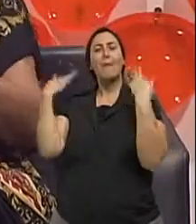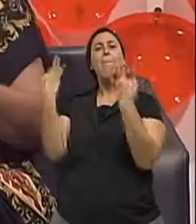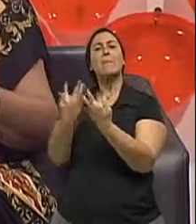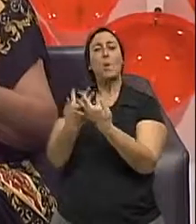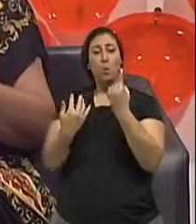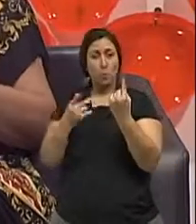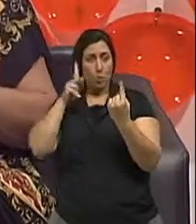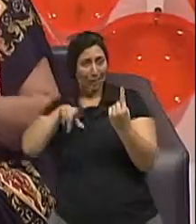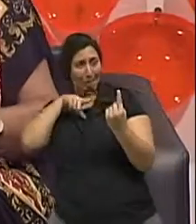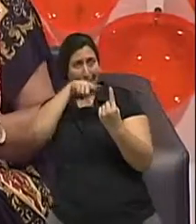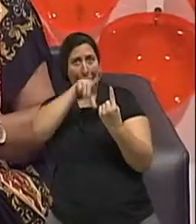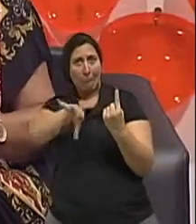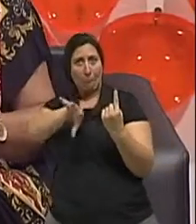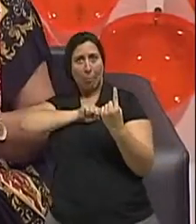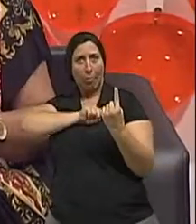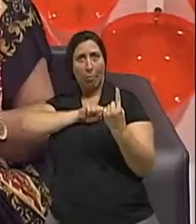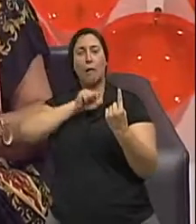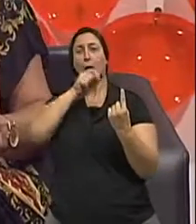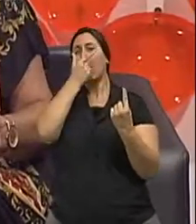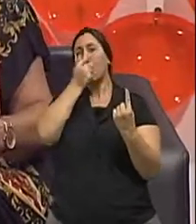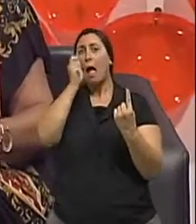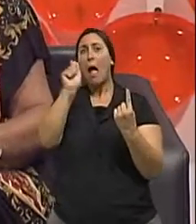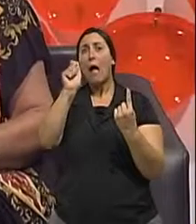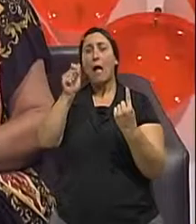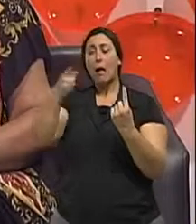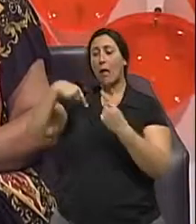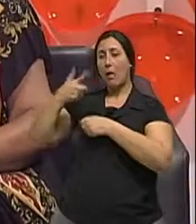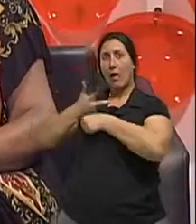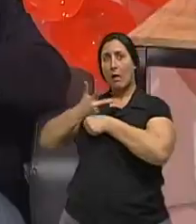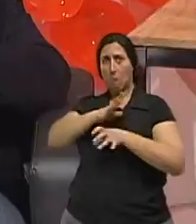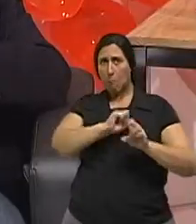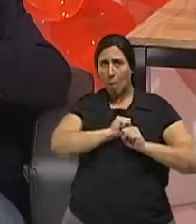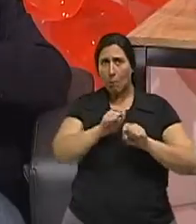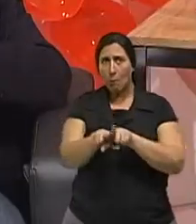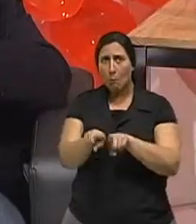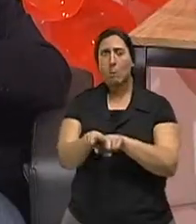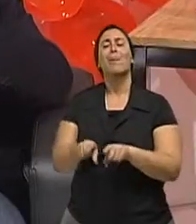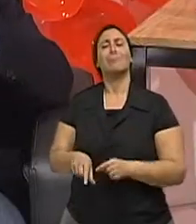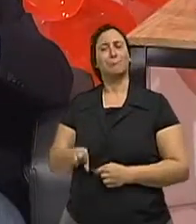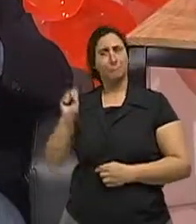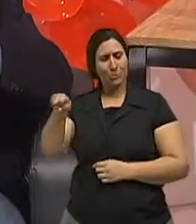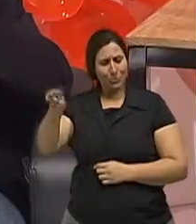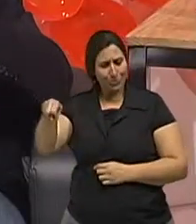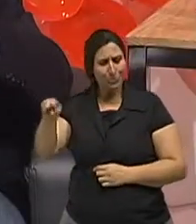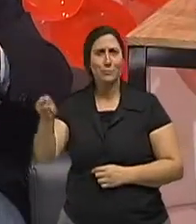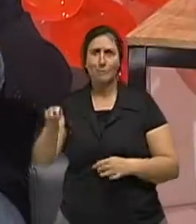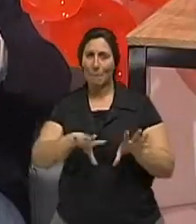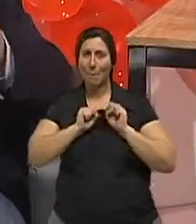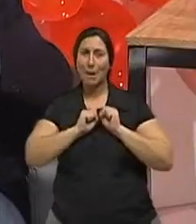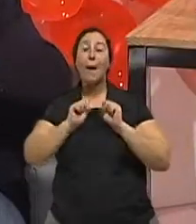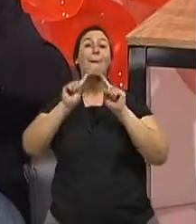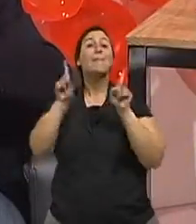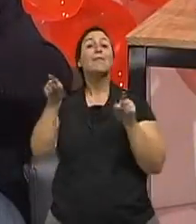contágio, os idosos têm que ser... Ah, é muito grande. É muito grande, né? E o idoso, normalmente, ele tem, ele apresenta a doença de maneira